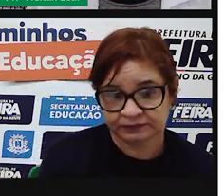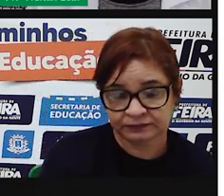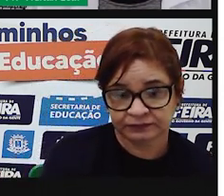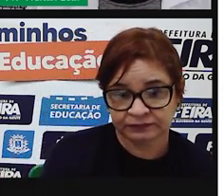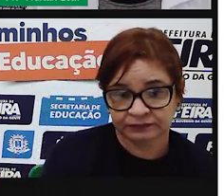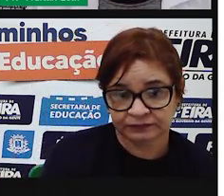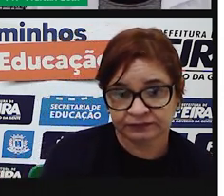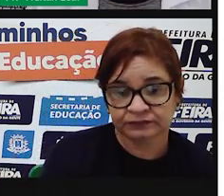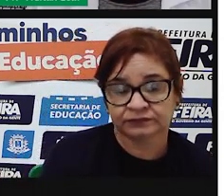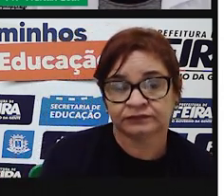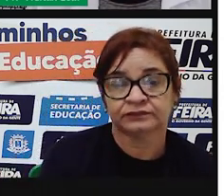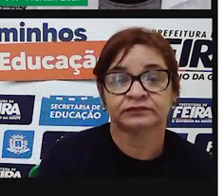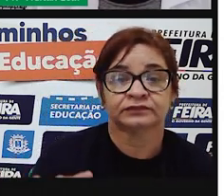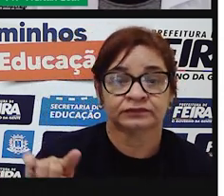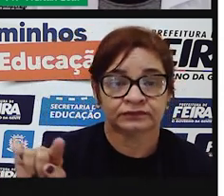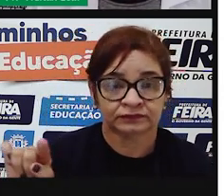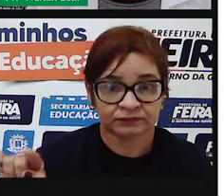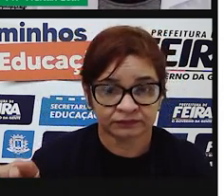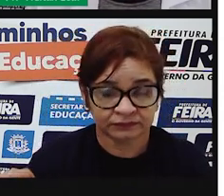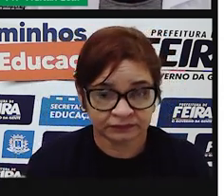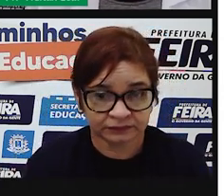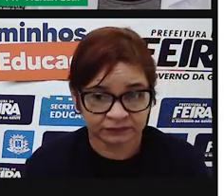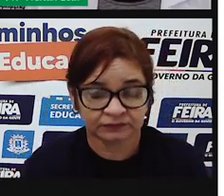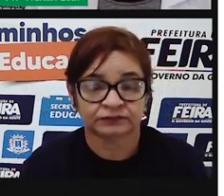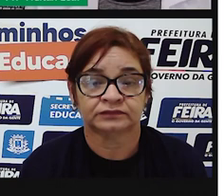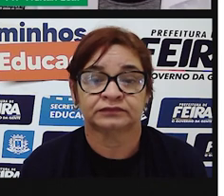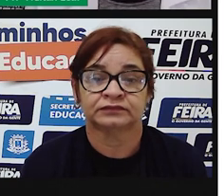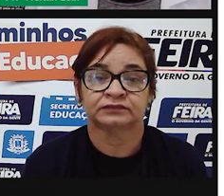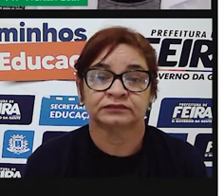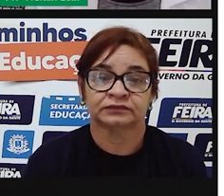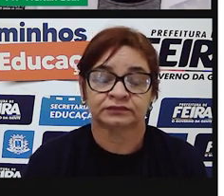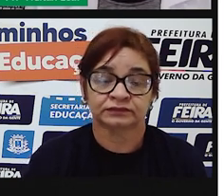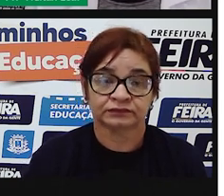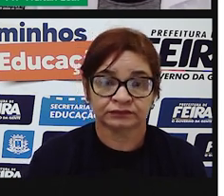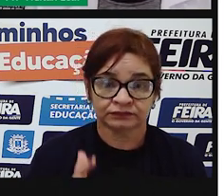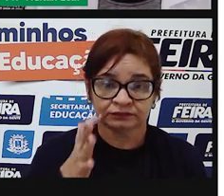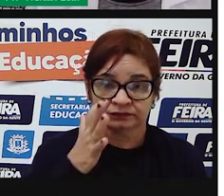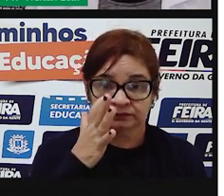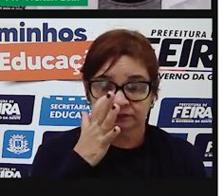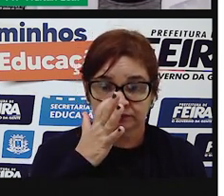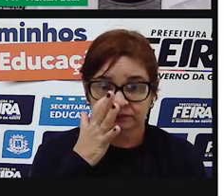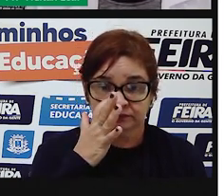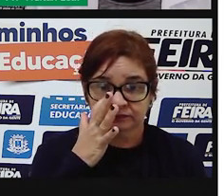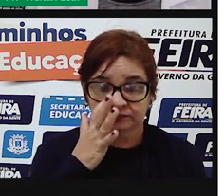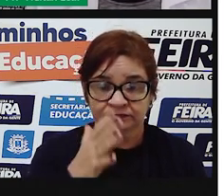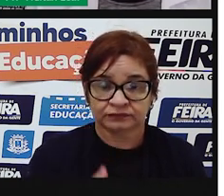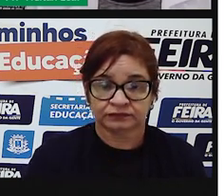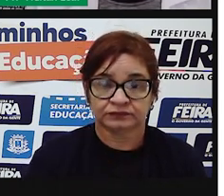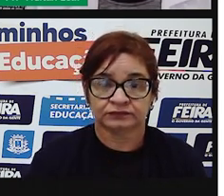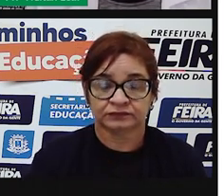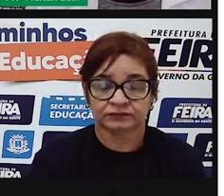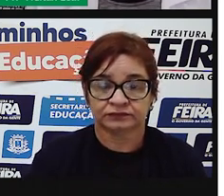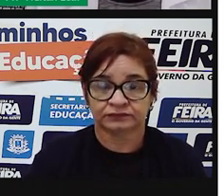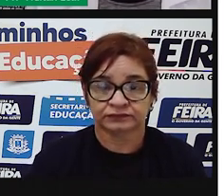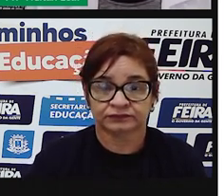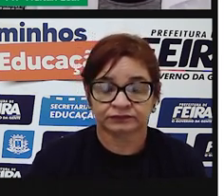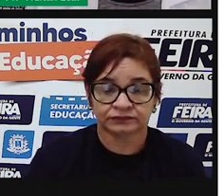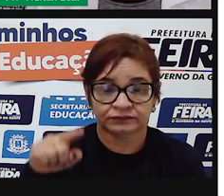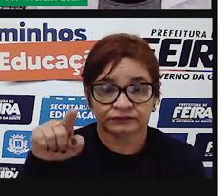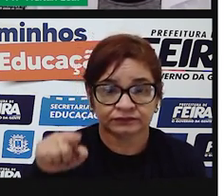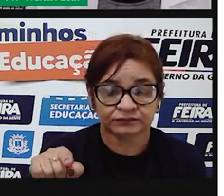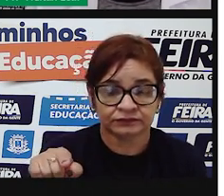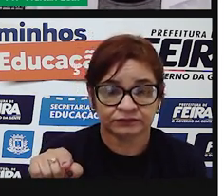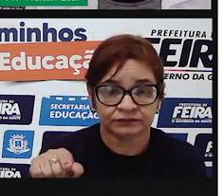quando no interior das orações já houver vírgula. Então, observe que aqui os dois pontos dão uma ideia de pausa